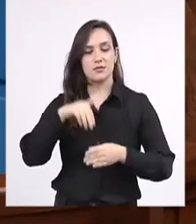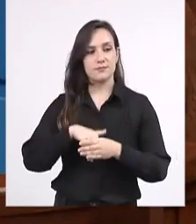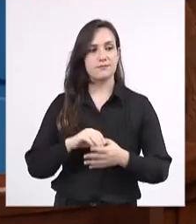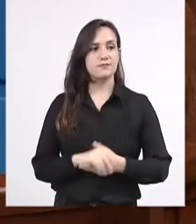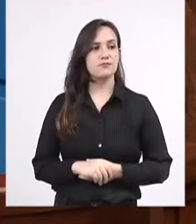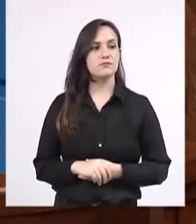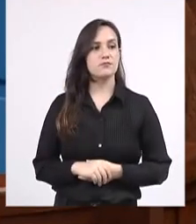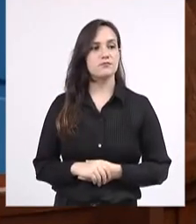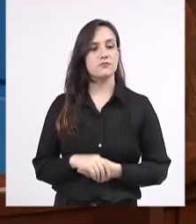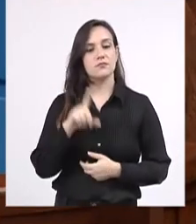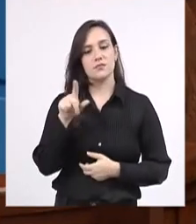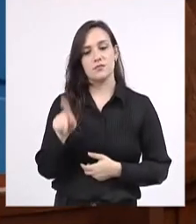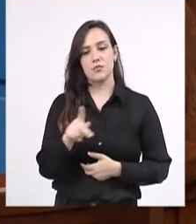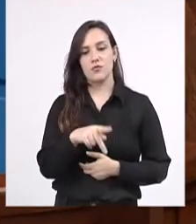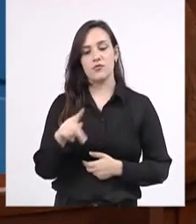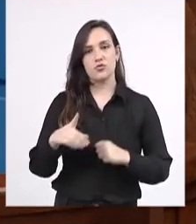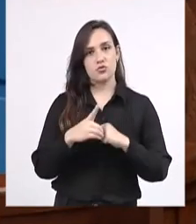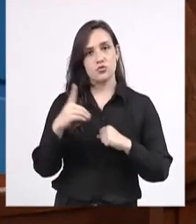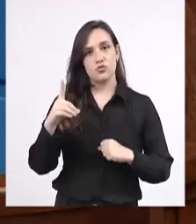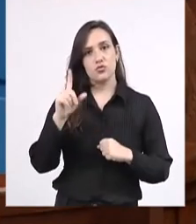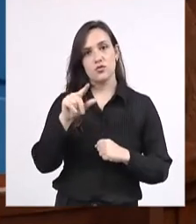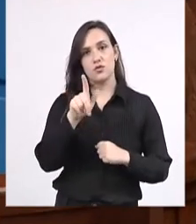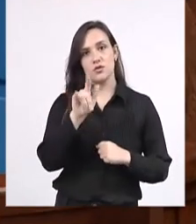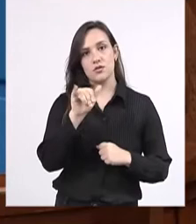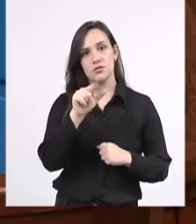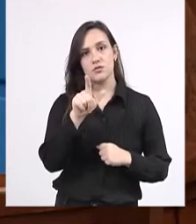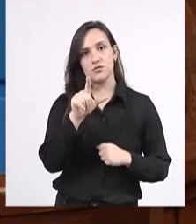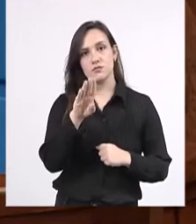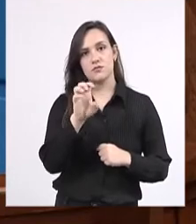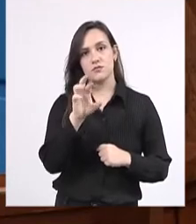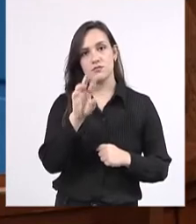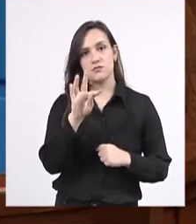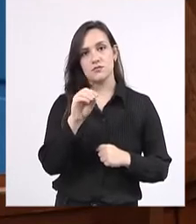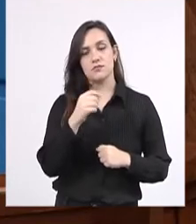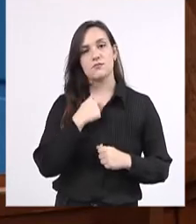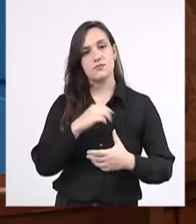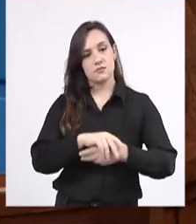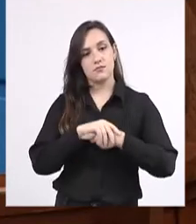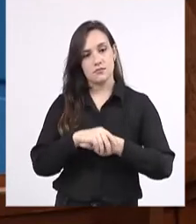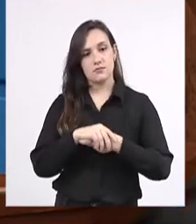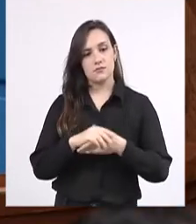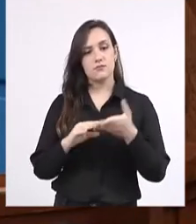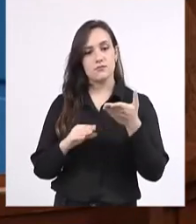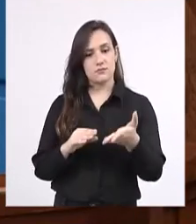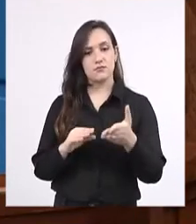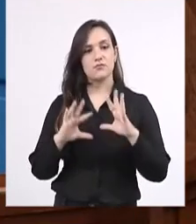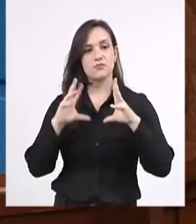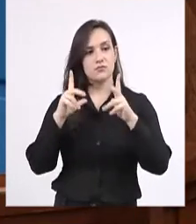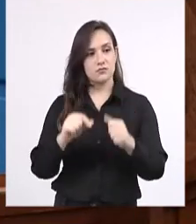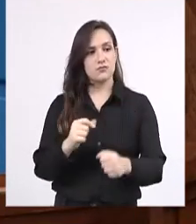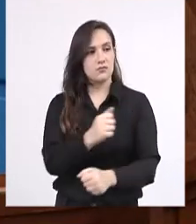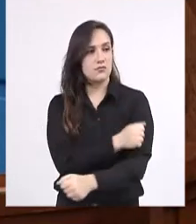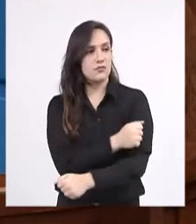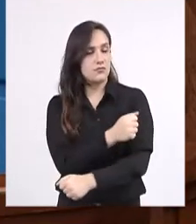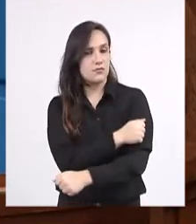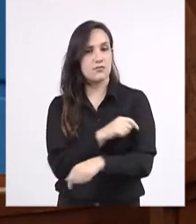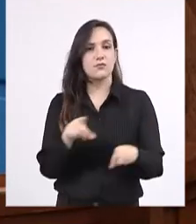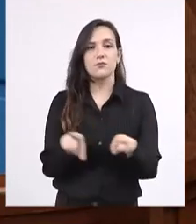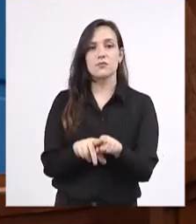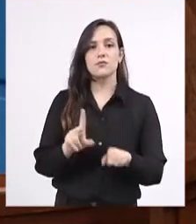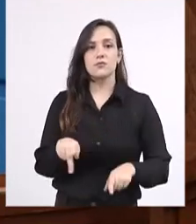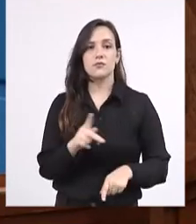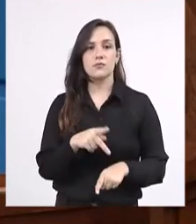Excelentíssimo professor doutor Gilberto Alves, na pessoa de quem cumprimento todos os estudantes e